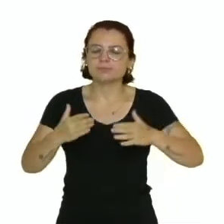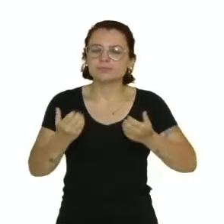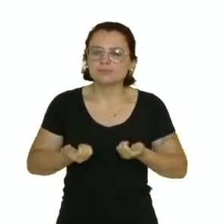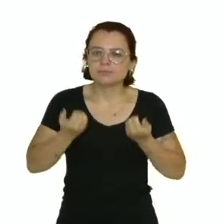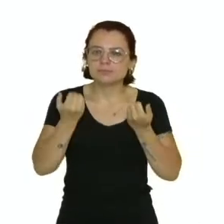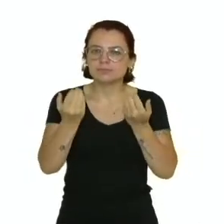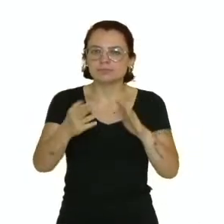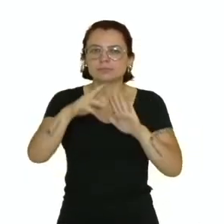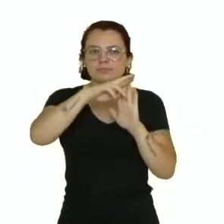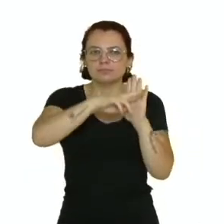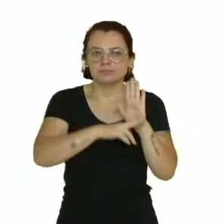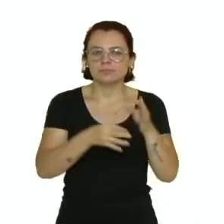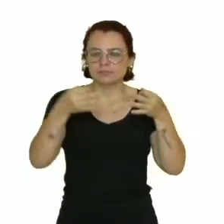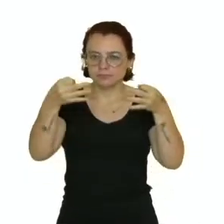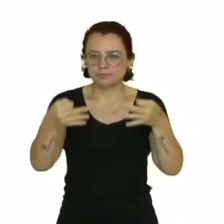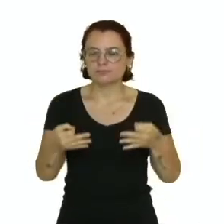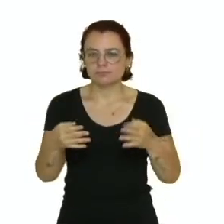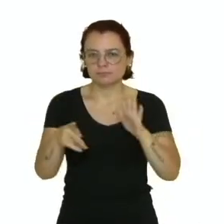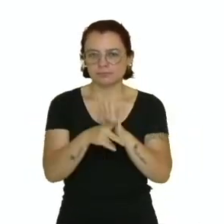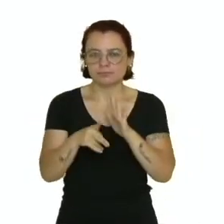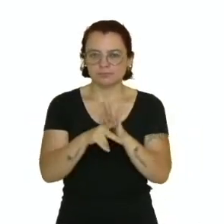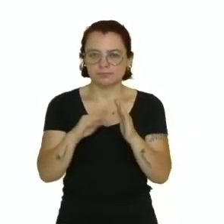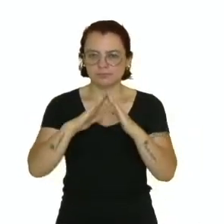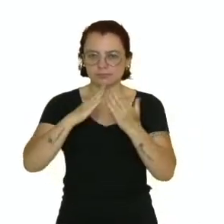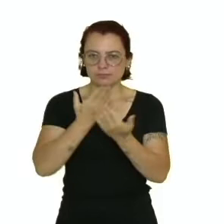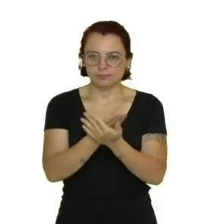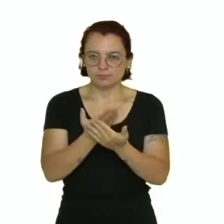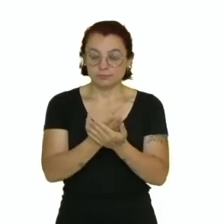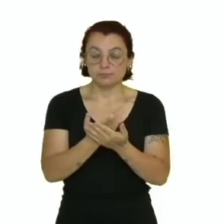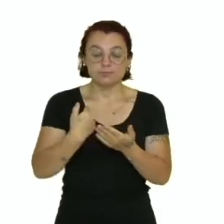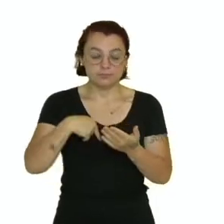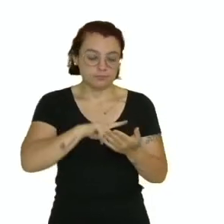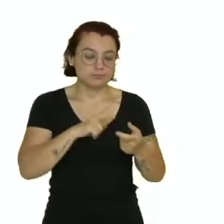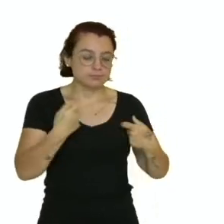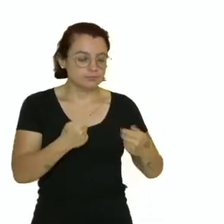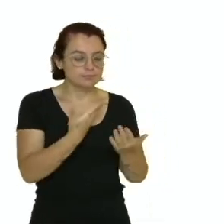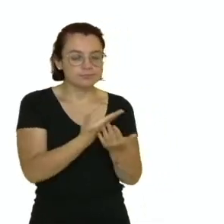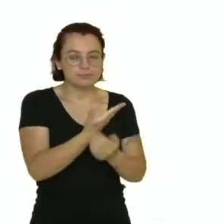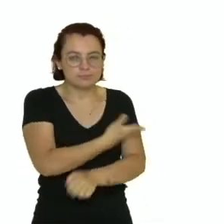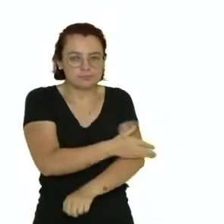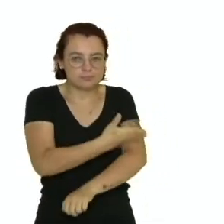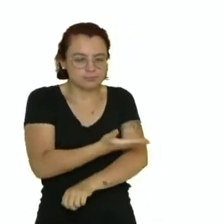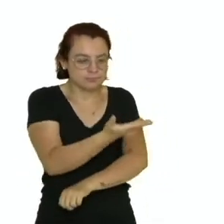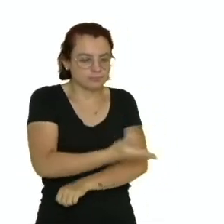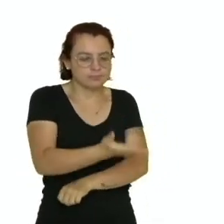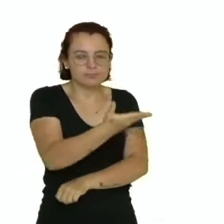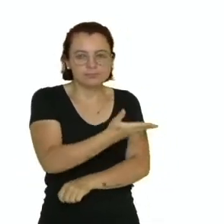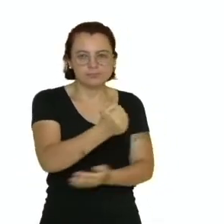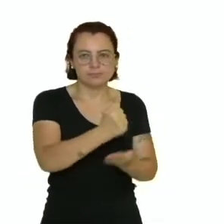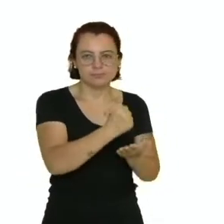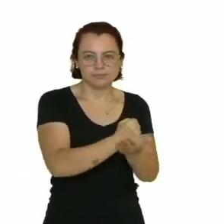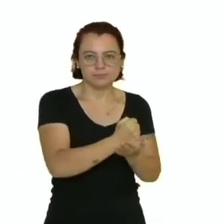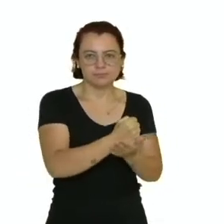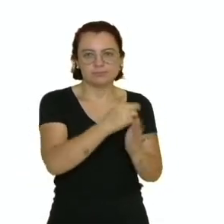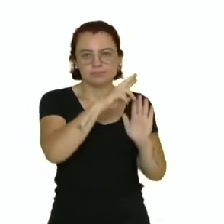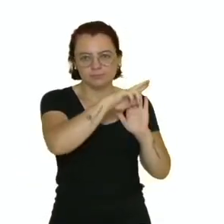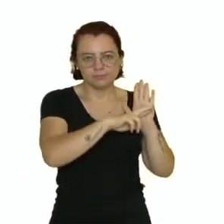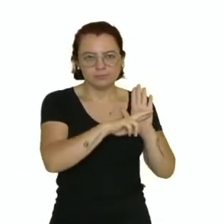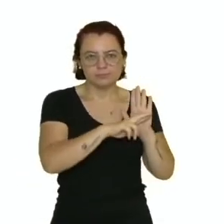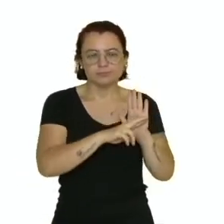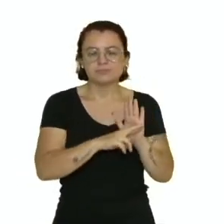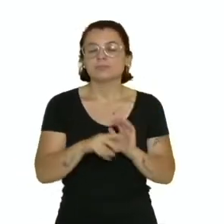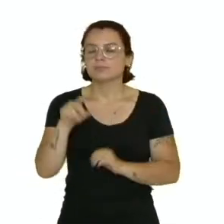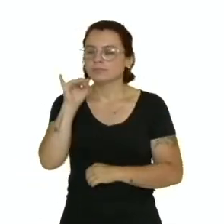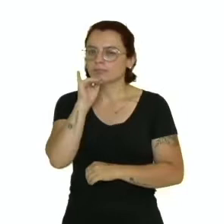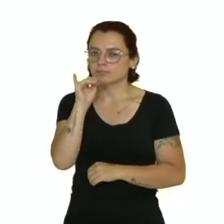as ações da instituição de ensino. Ele é um manual prático que define, por exemplo, em quais horários os alunos devem chegar e